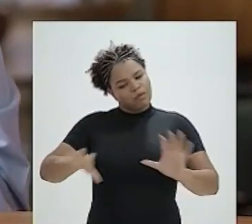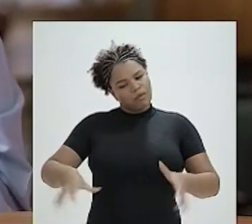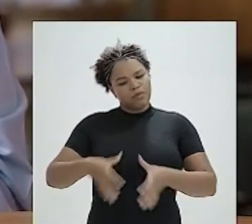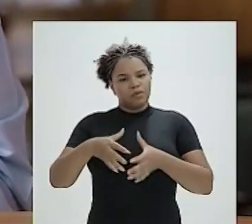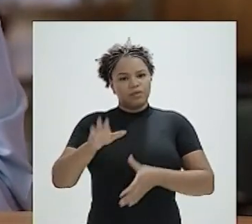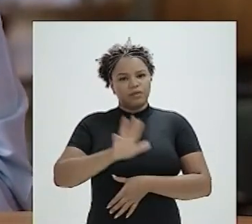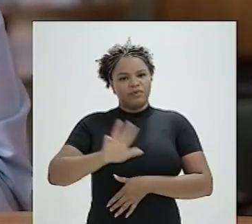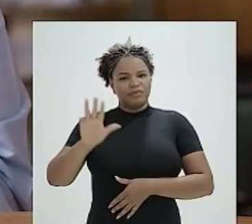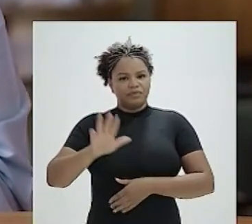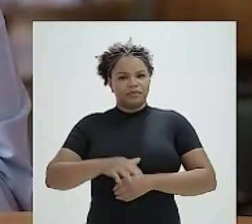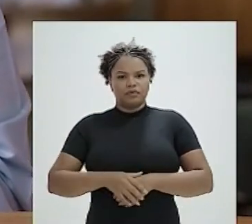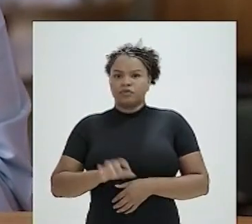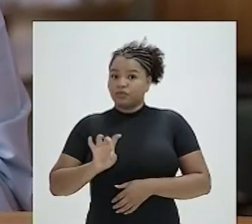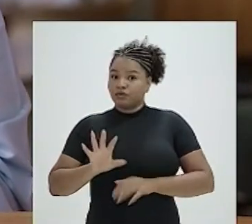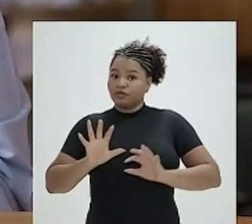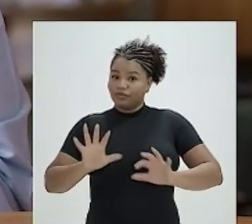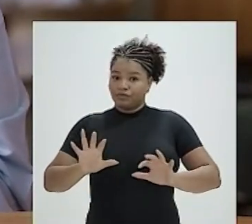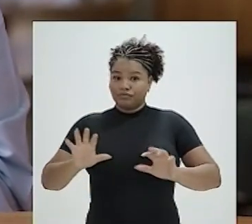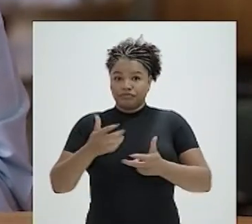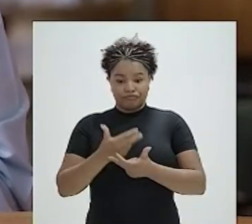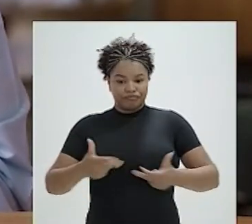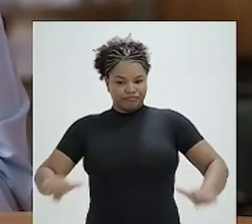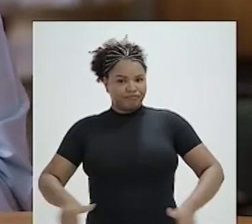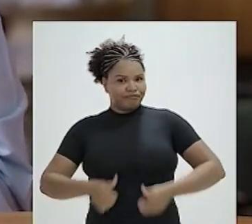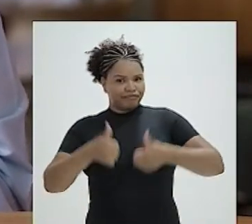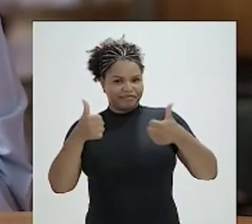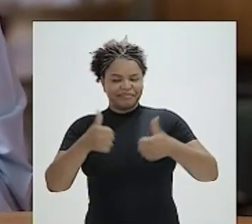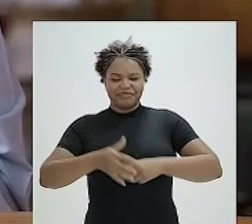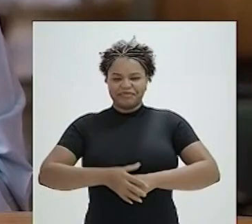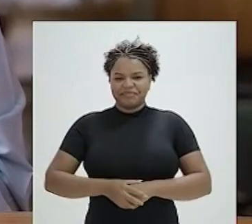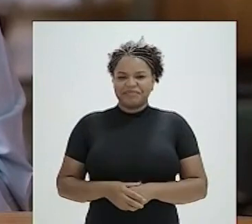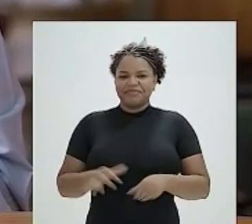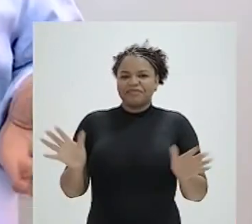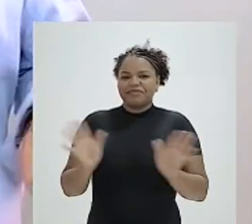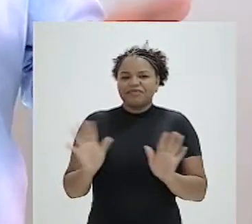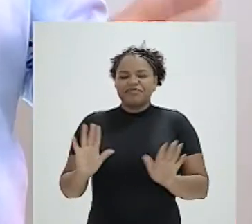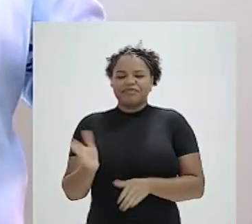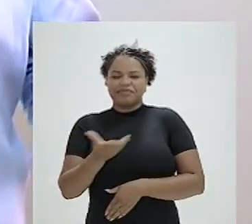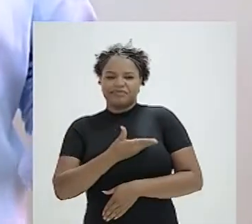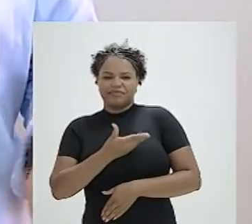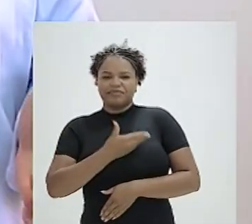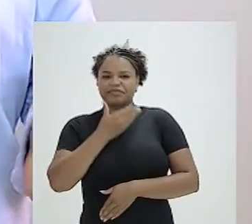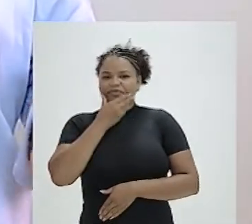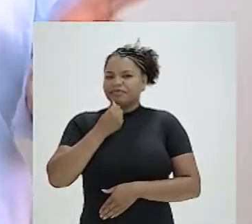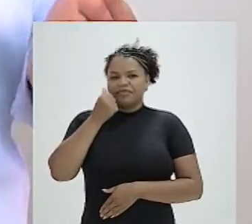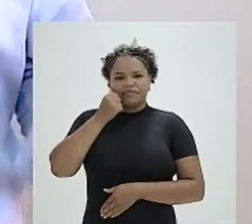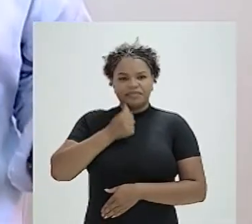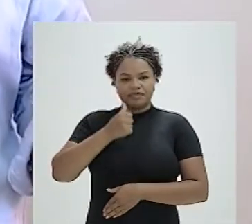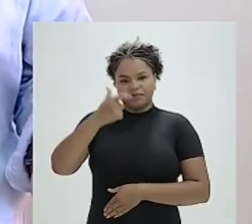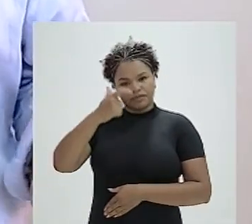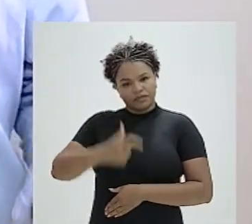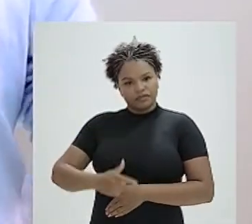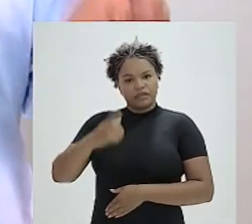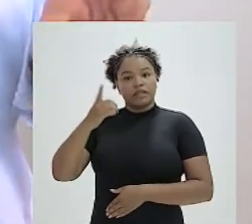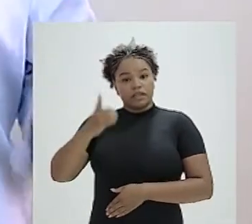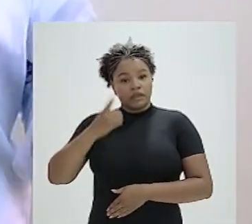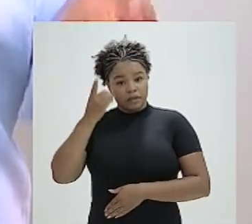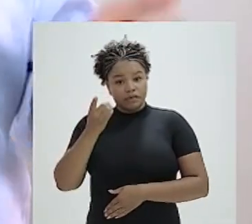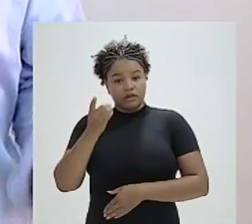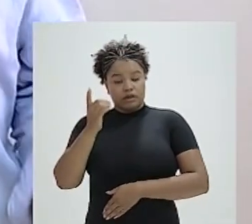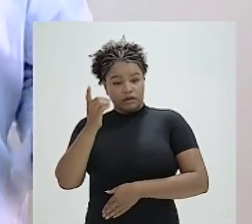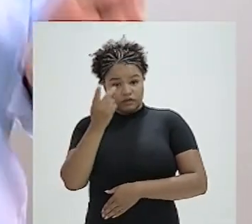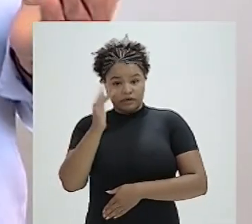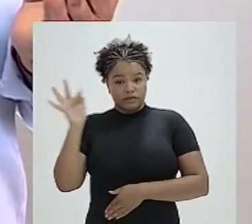jogam no time do Lula Só assim as coisas vão melhorar Olá, meus amigos, minhas amigas Sou o